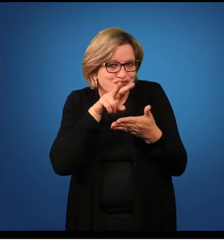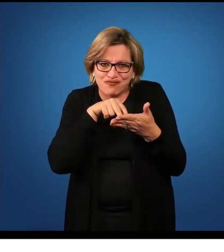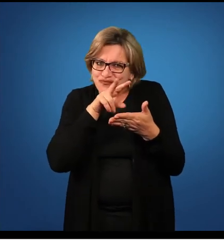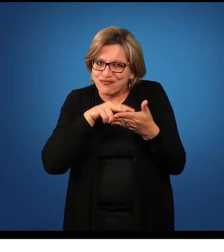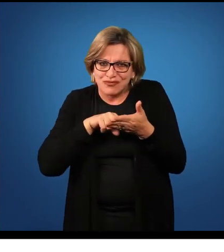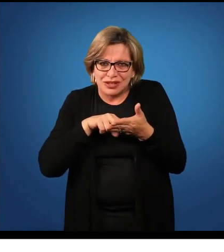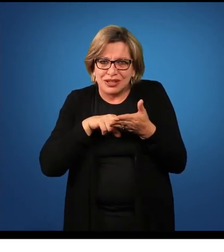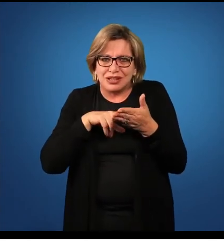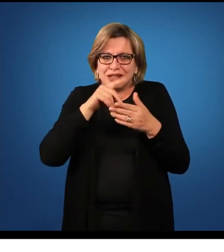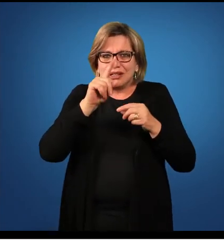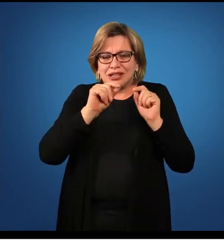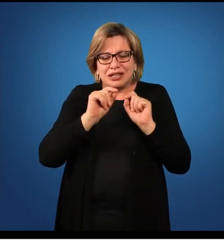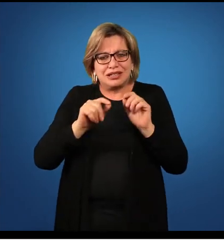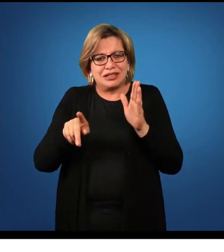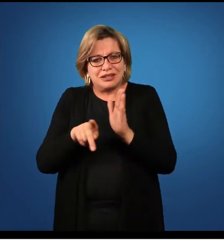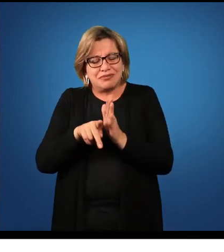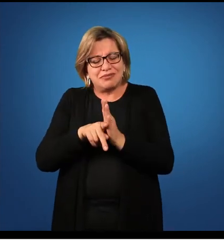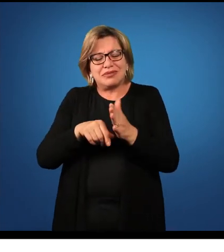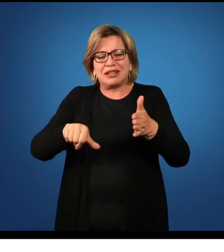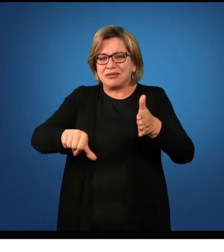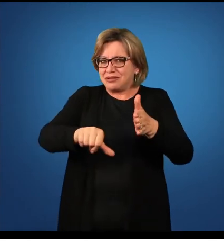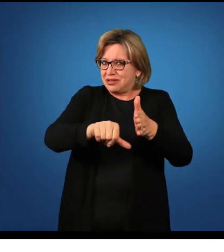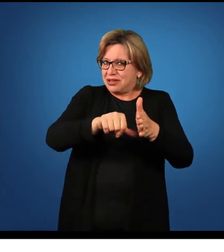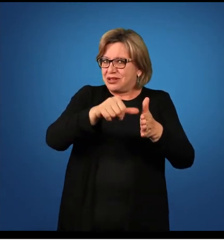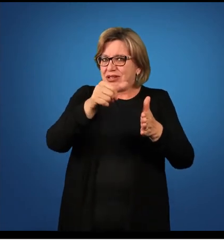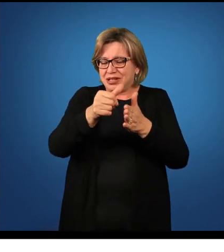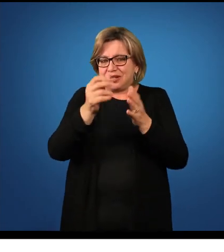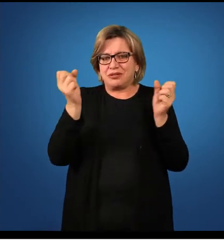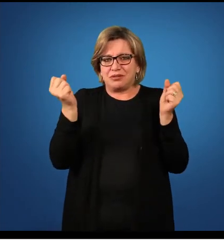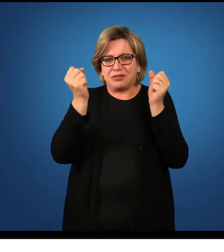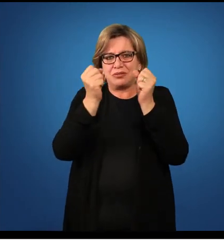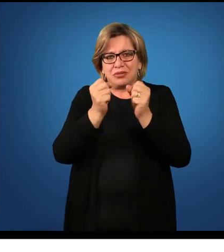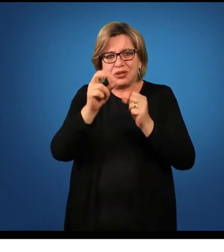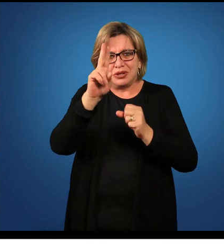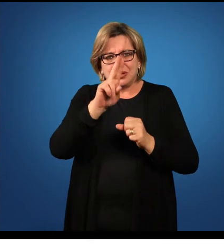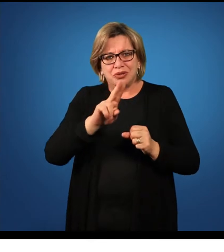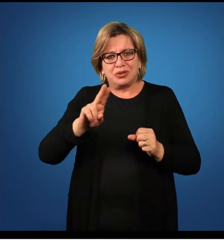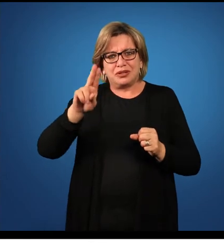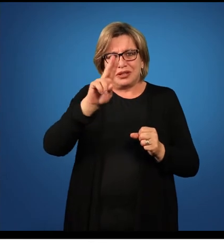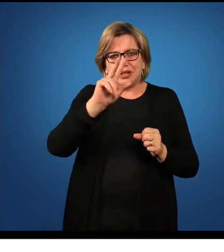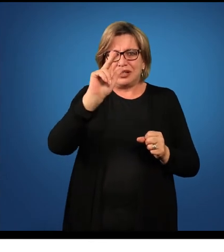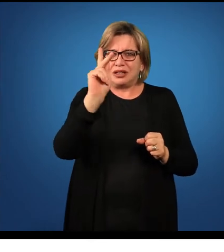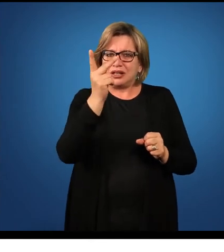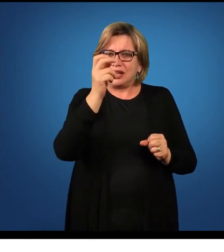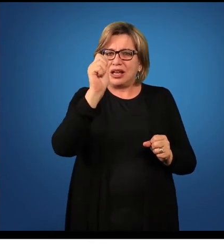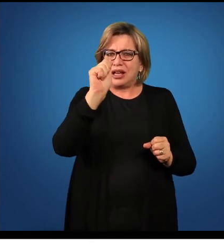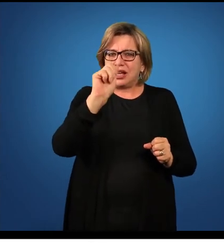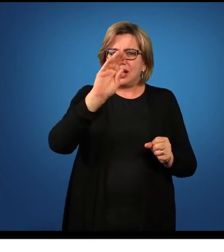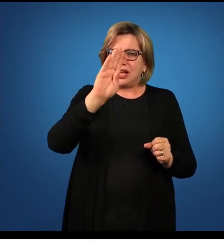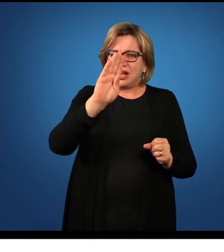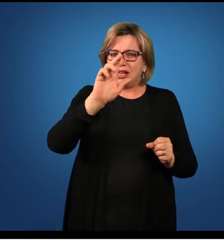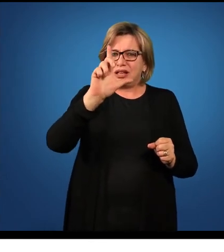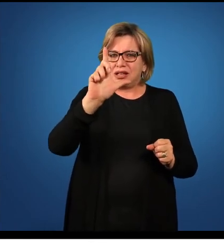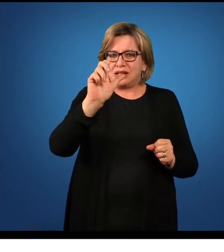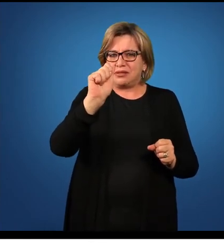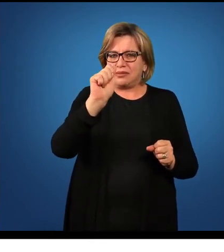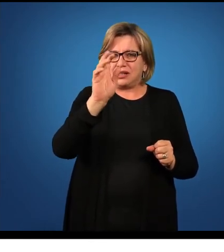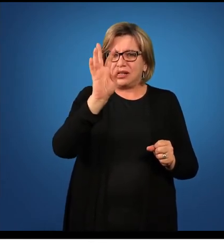é da primeira declinação, eu posso usar o ablativo, pigricia,